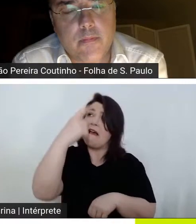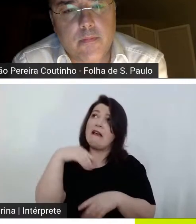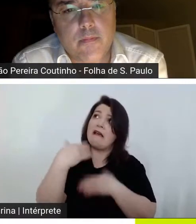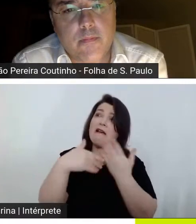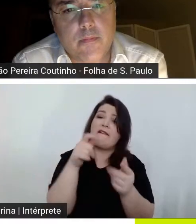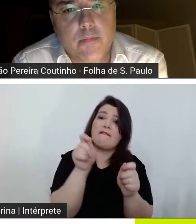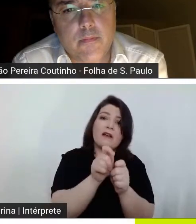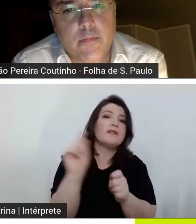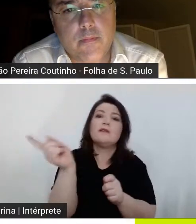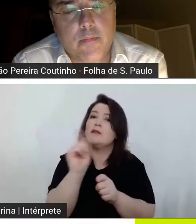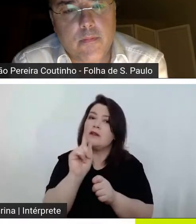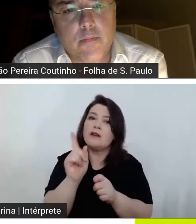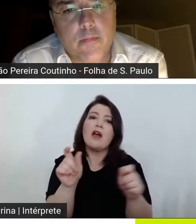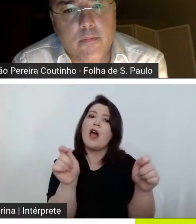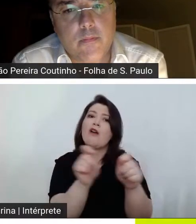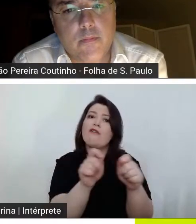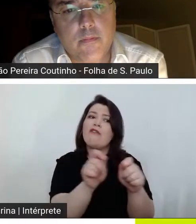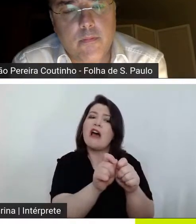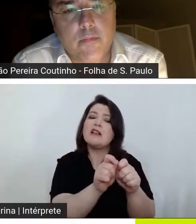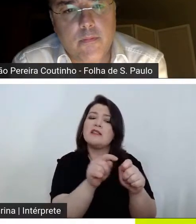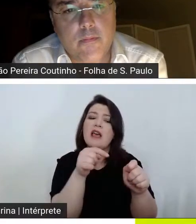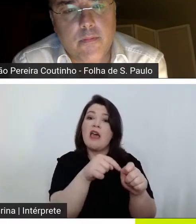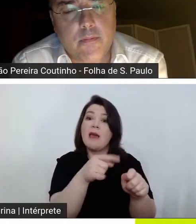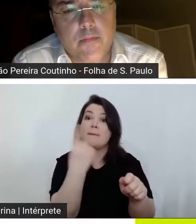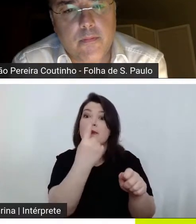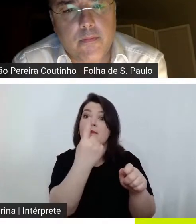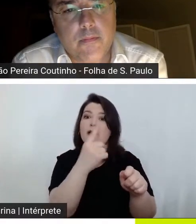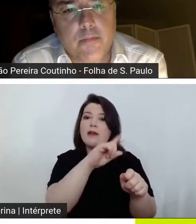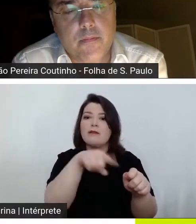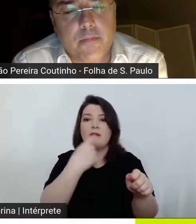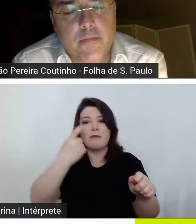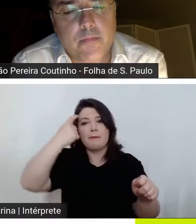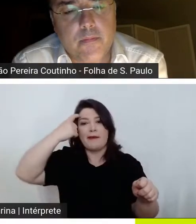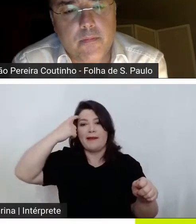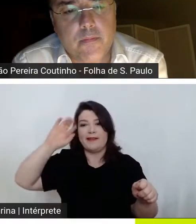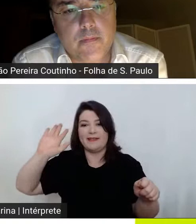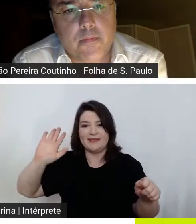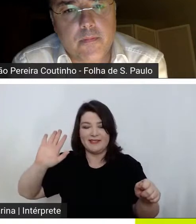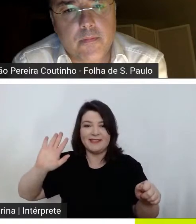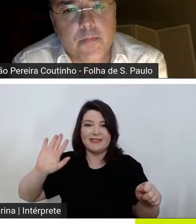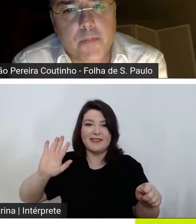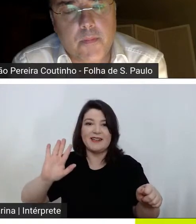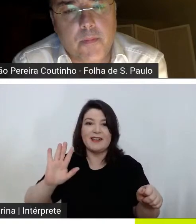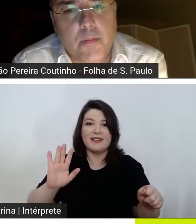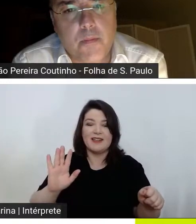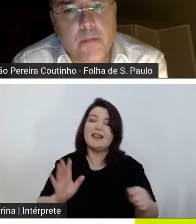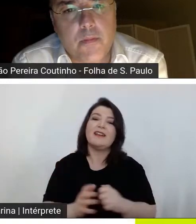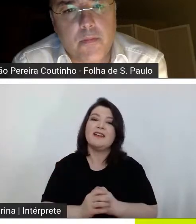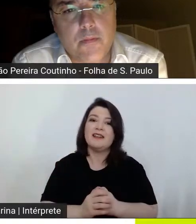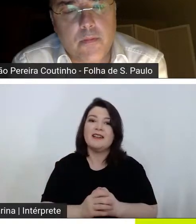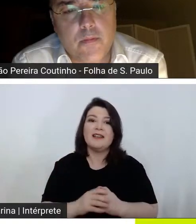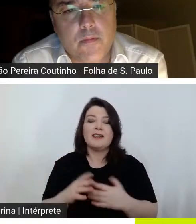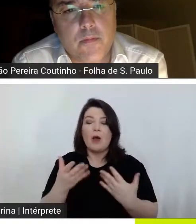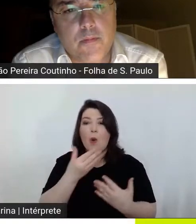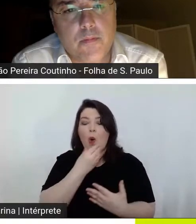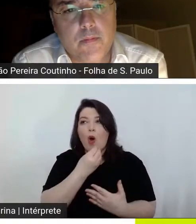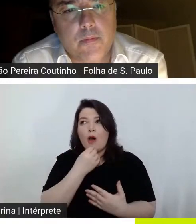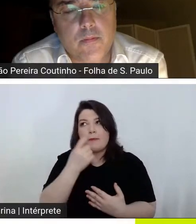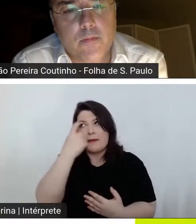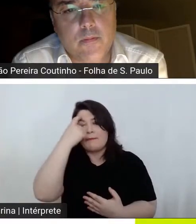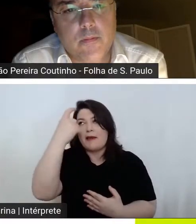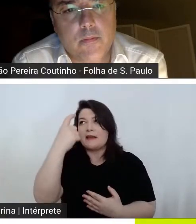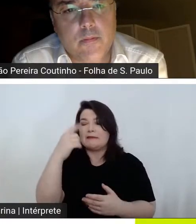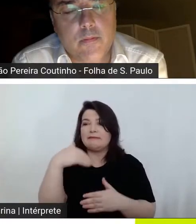fazer que substituiu o pensamento então esse homem não é que ele tem uma atuação porque tem uma